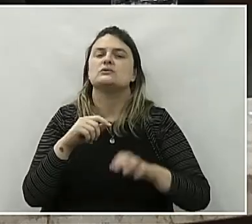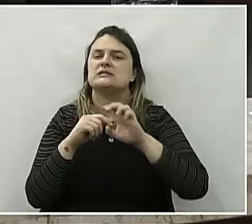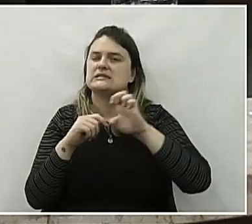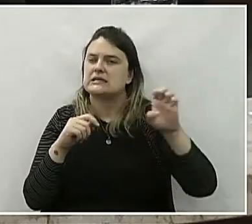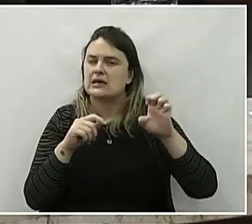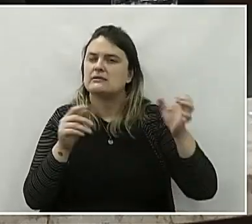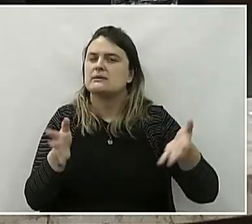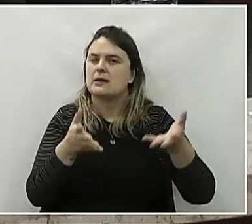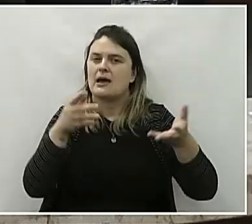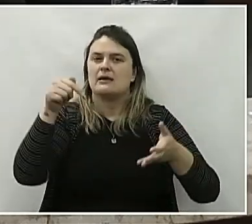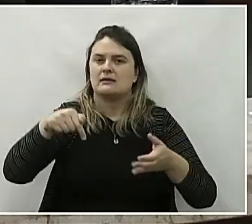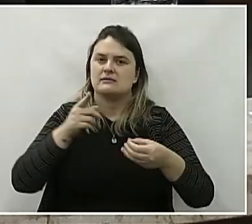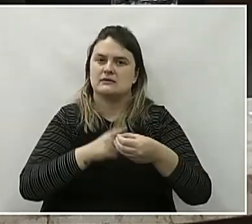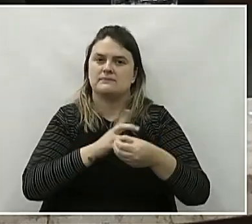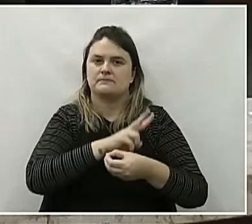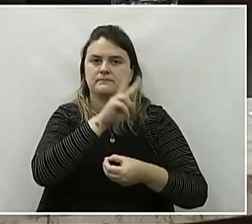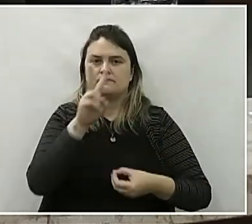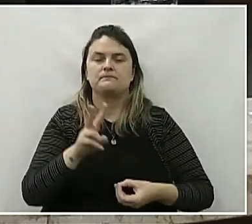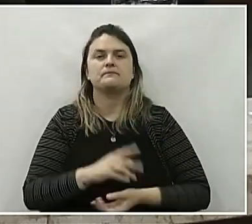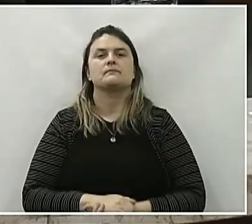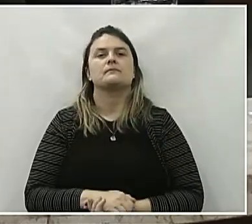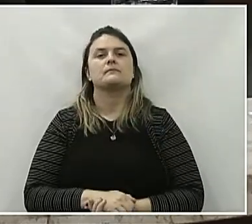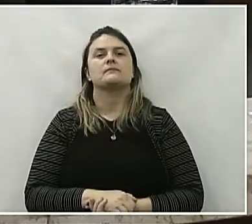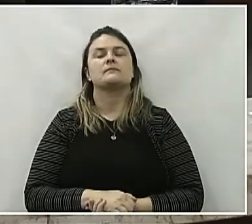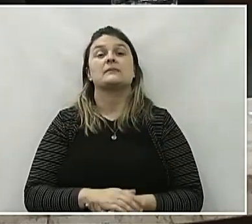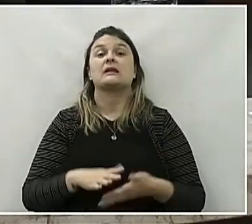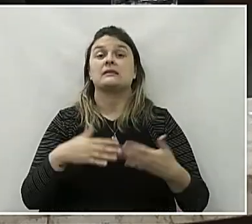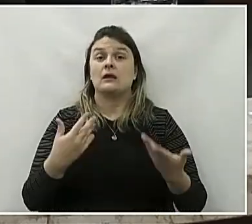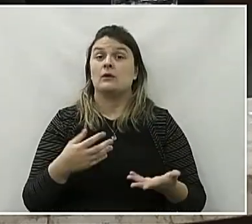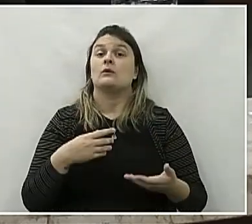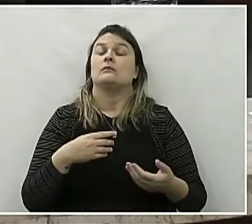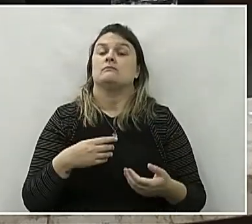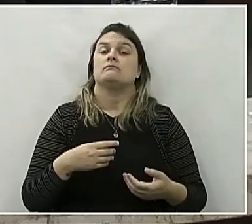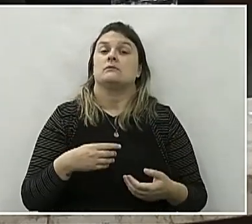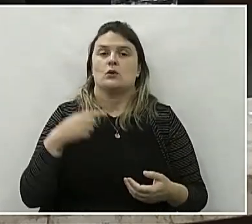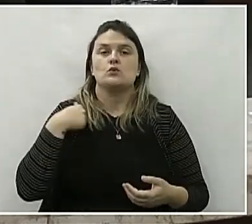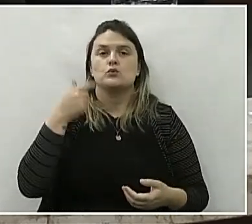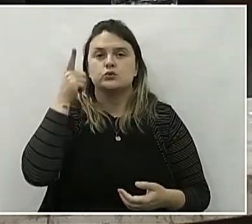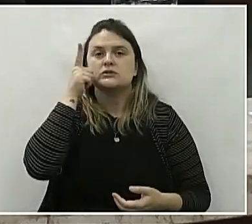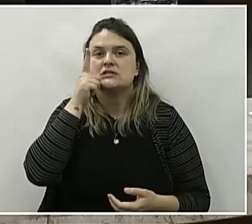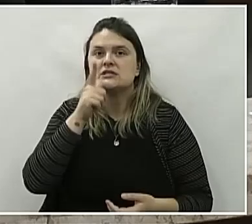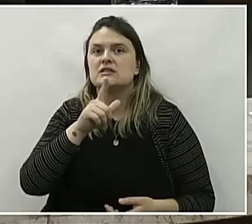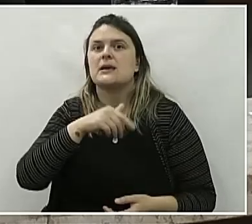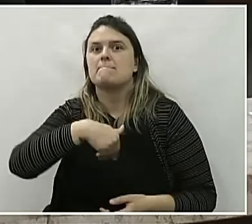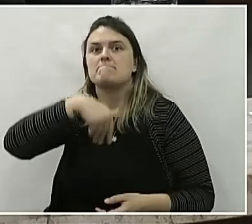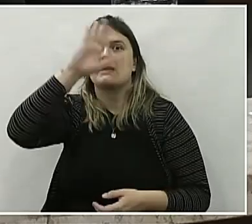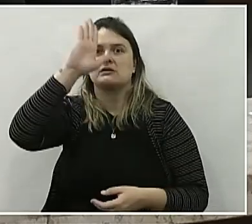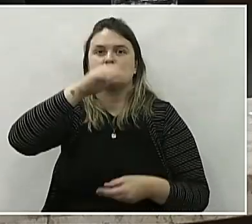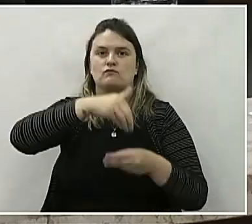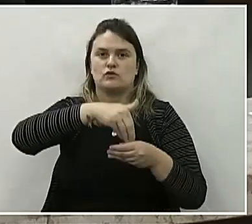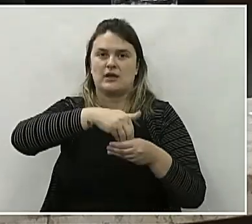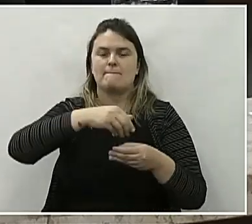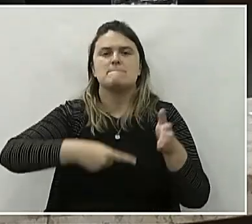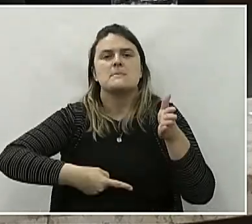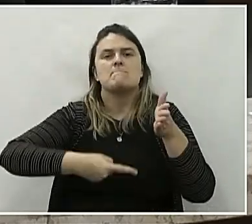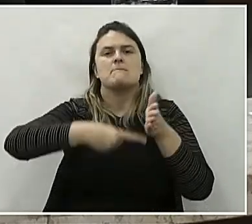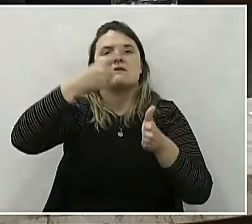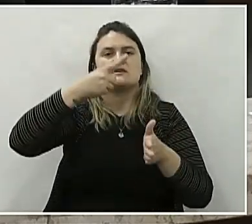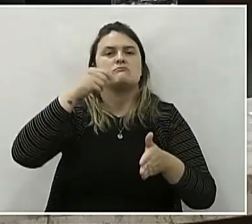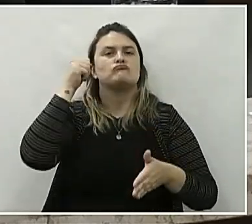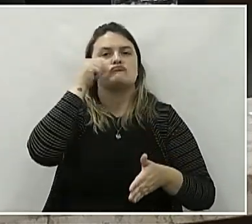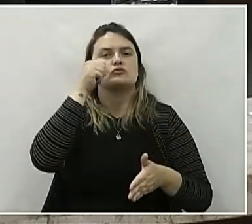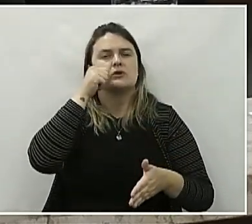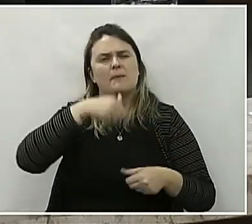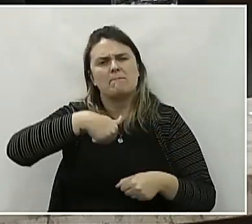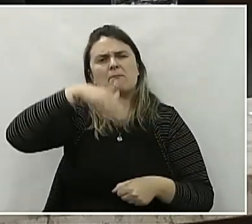progressista aqui em União da Vitória e mesmo assim conseguir ser a mais votada da cidade. Pela primeira vez, uma mulher